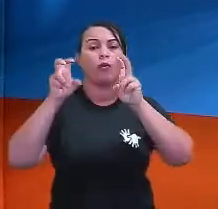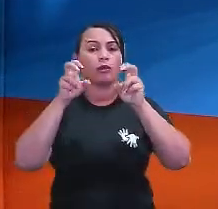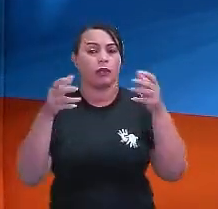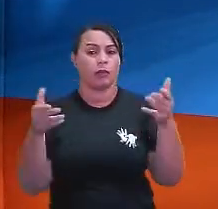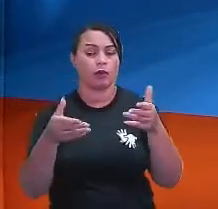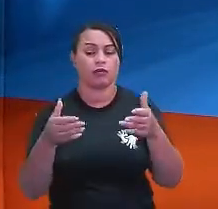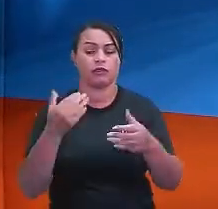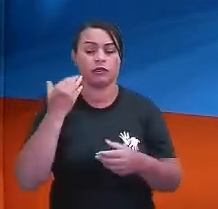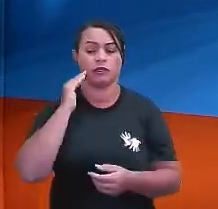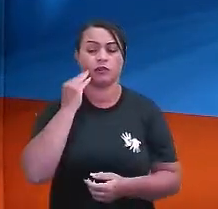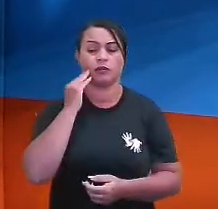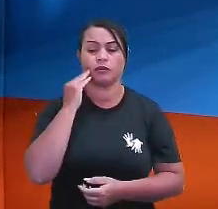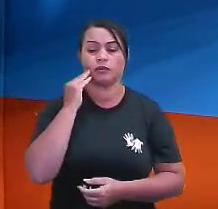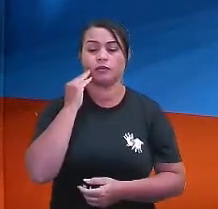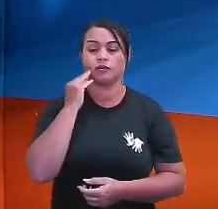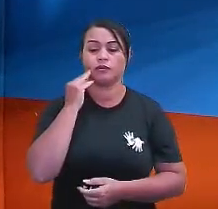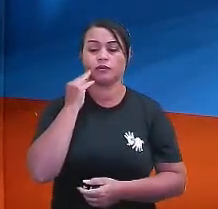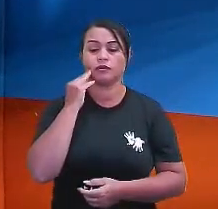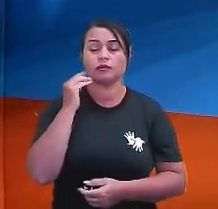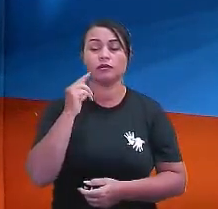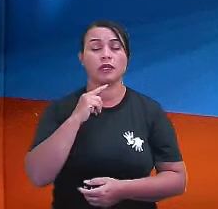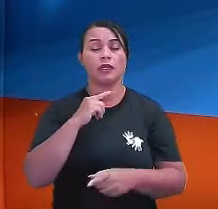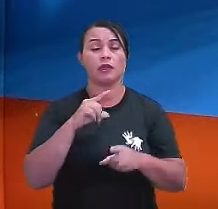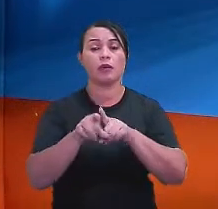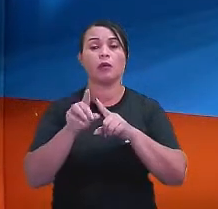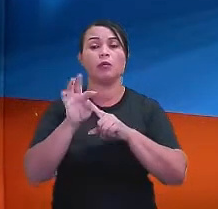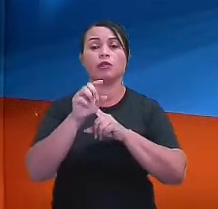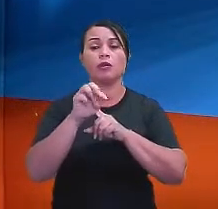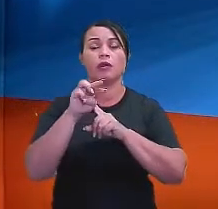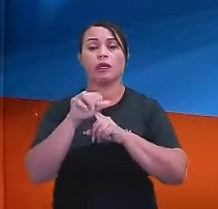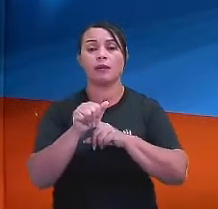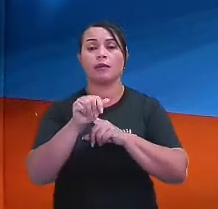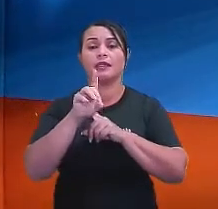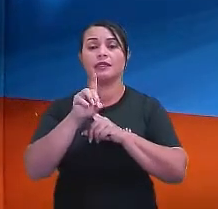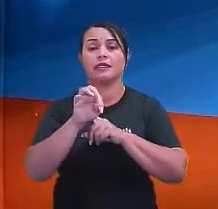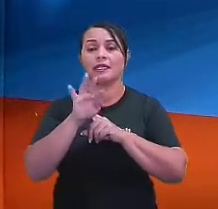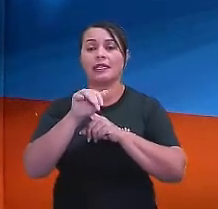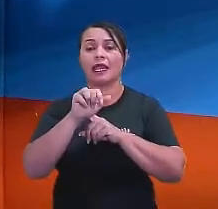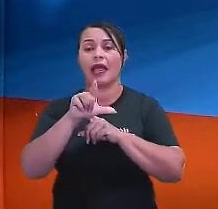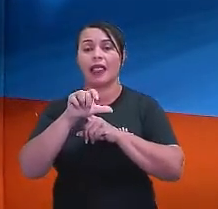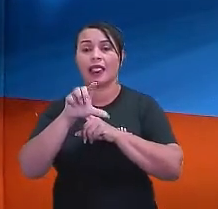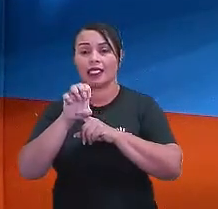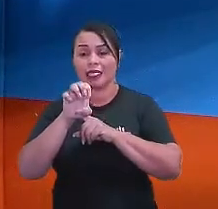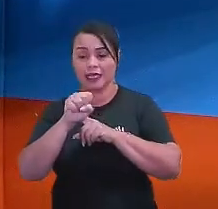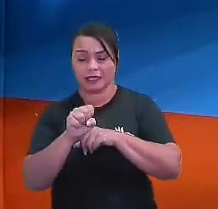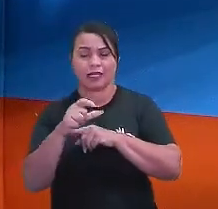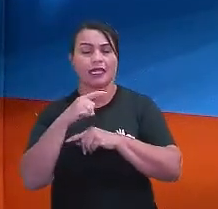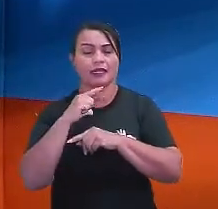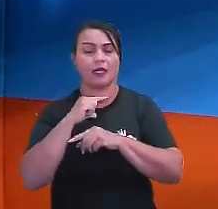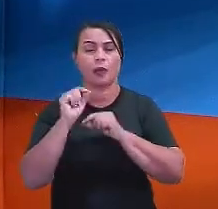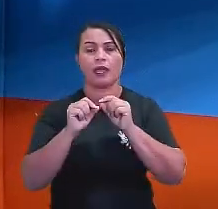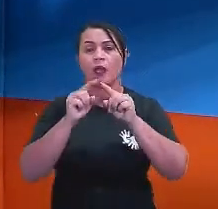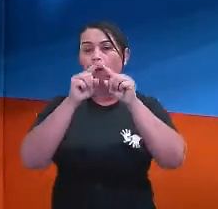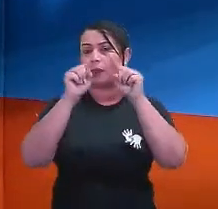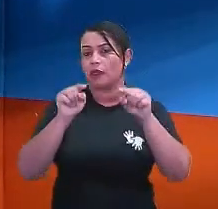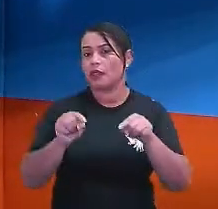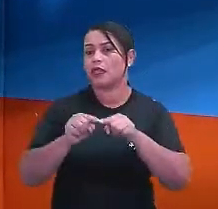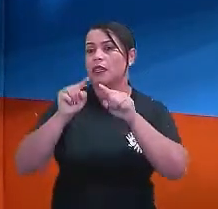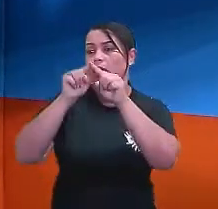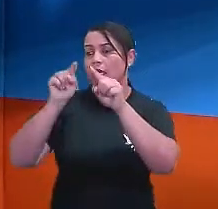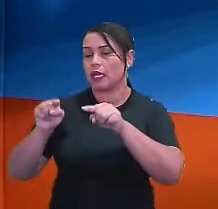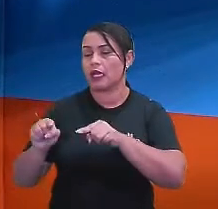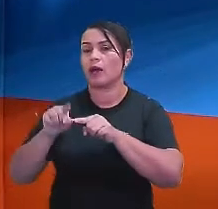trabalhando hoje. E o Teorema de Tales também é aplicado em situações que envolvem triângulos. Então, é importante entender